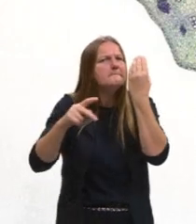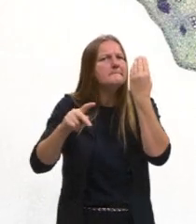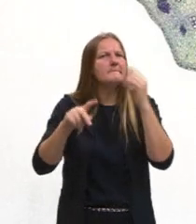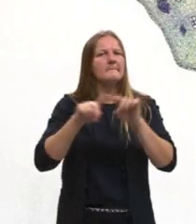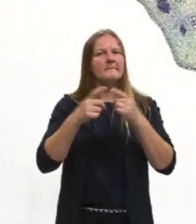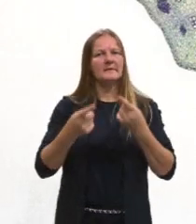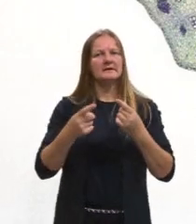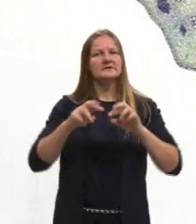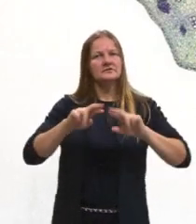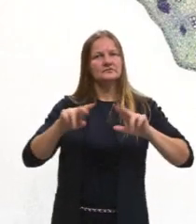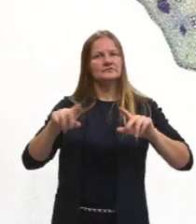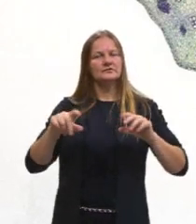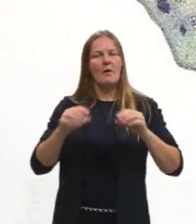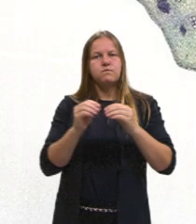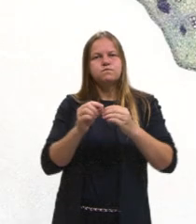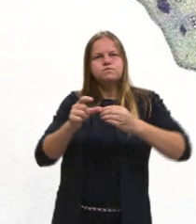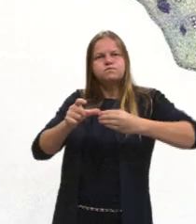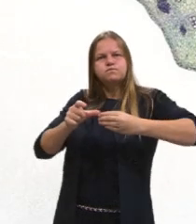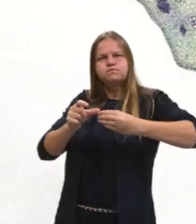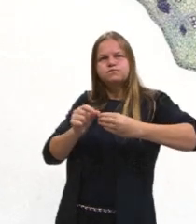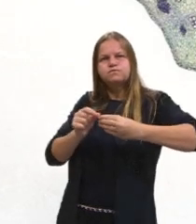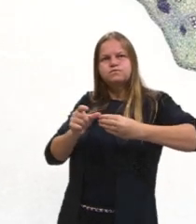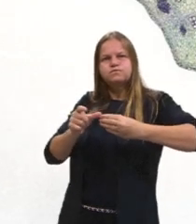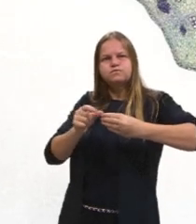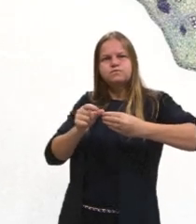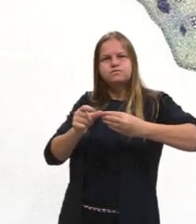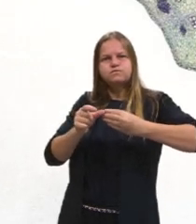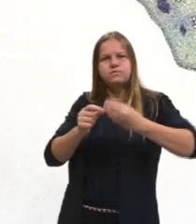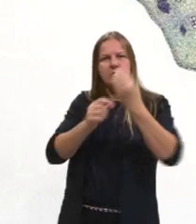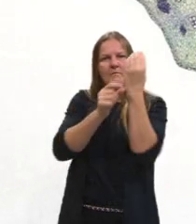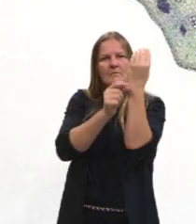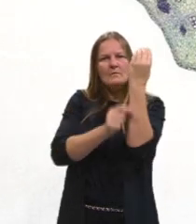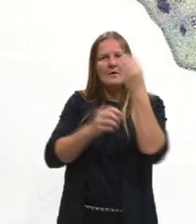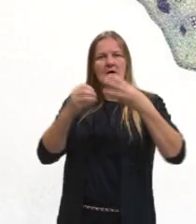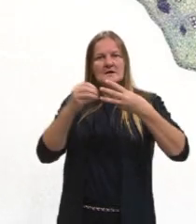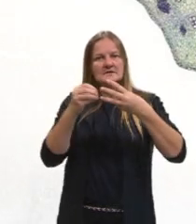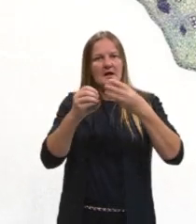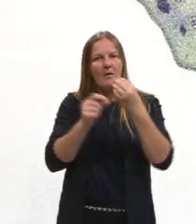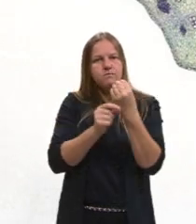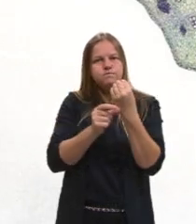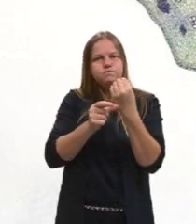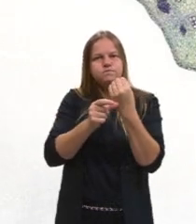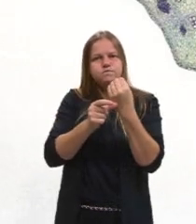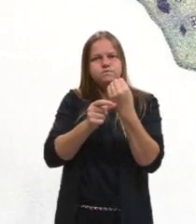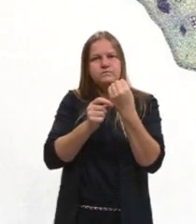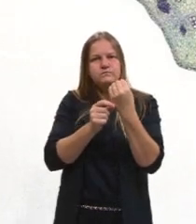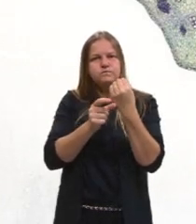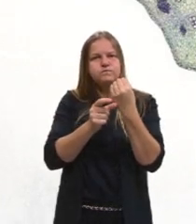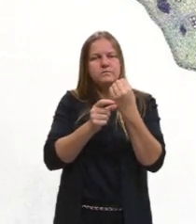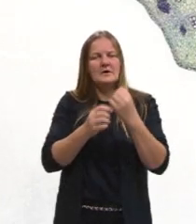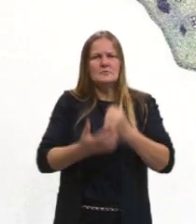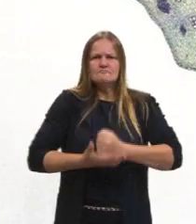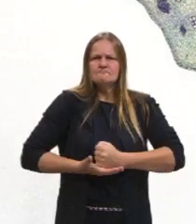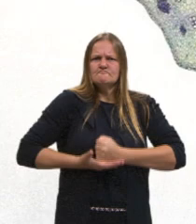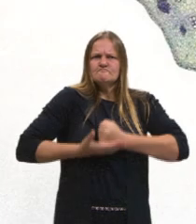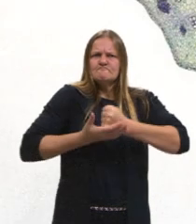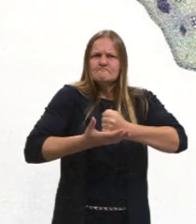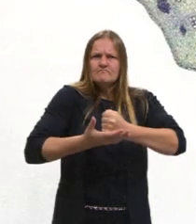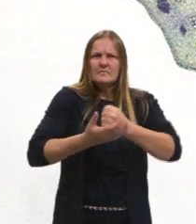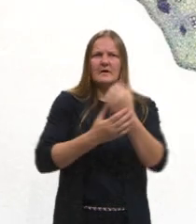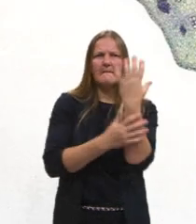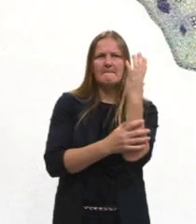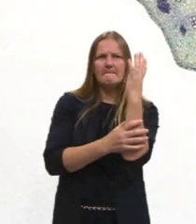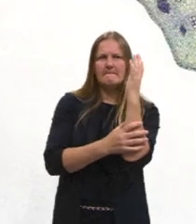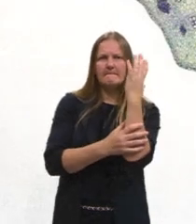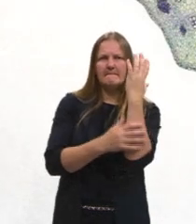principalmente pela espessura das paredes de suas células. Ela vai dar sustentação às plantas